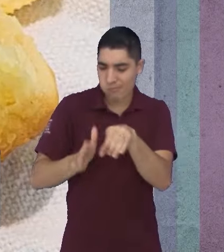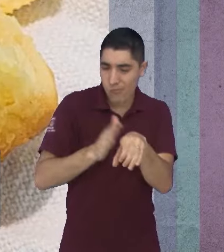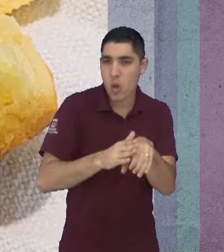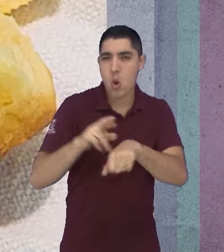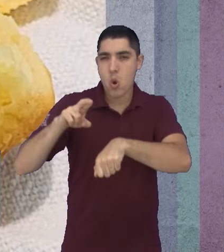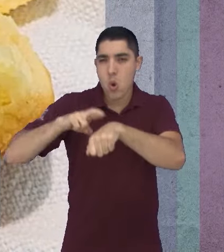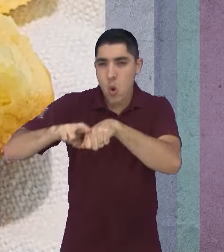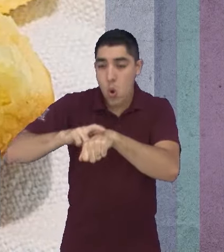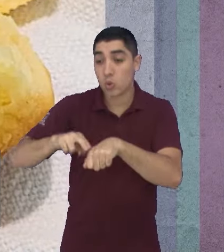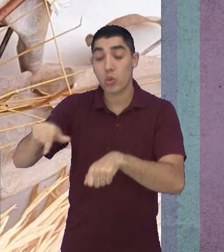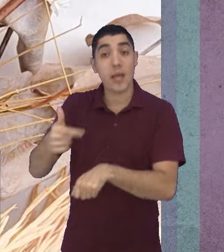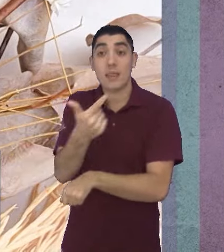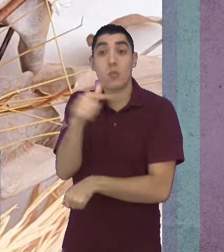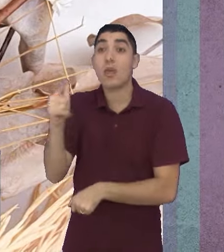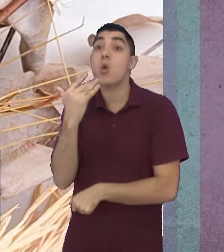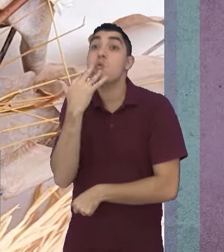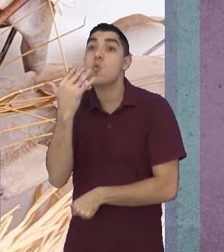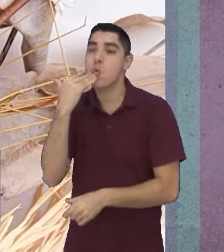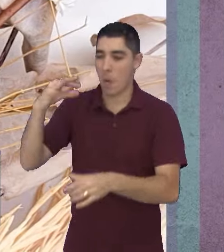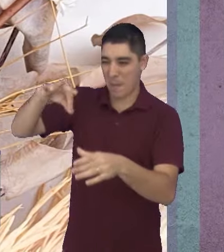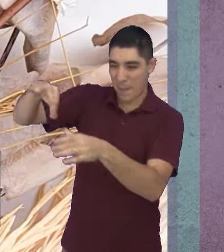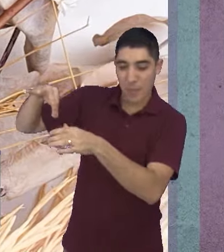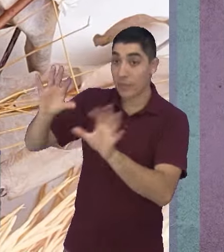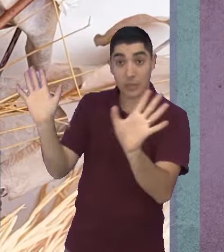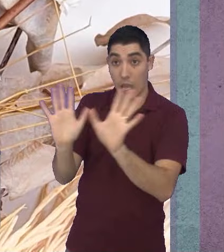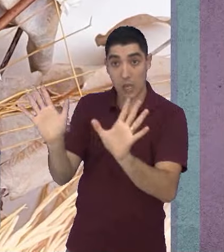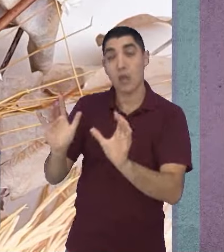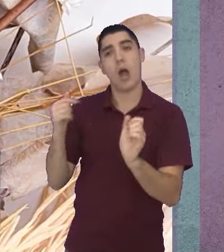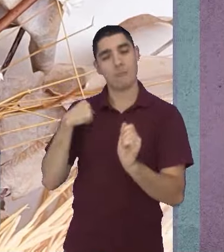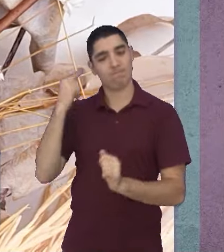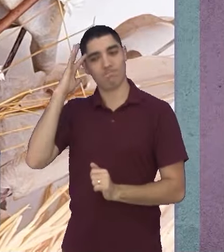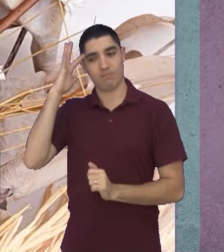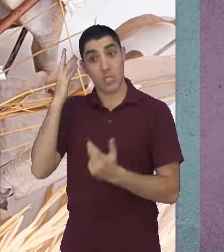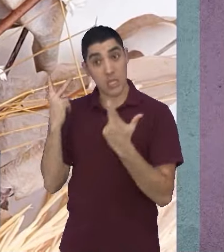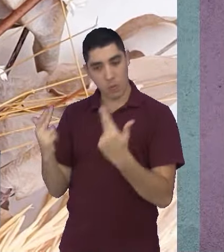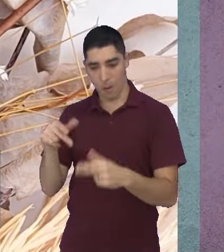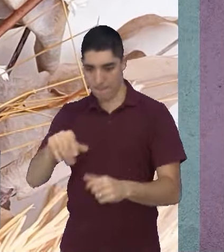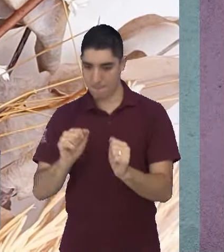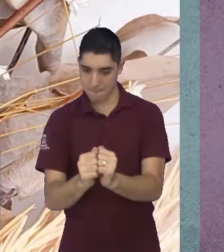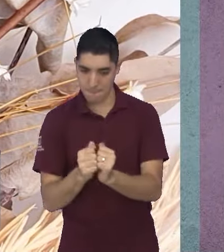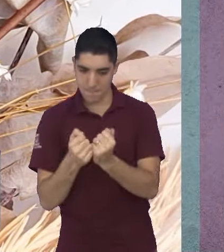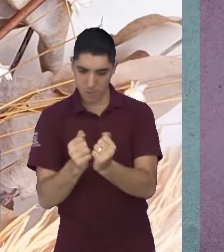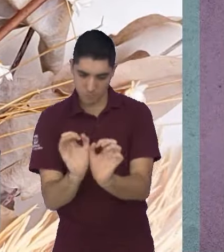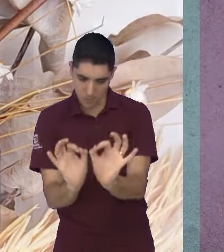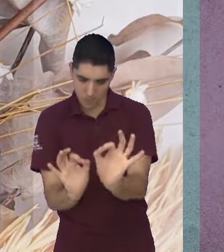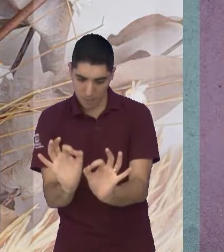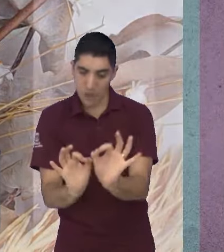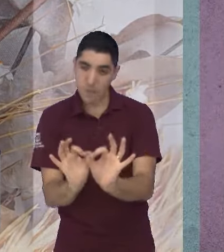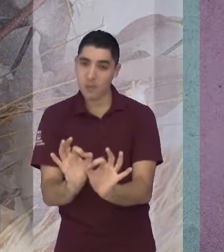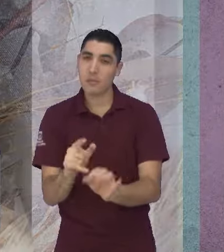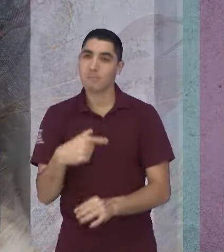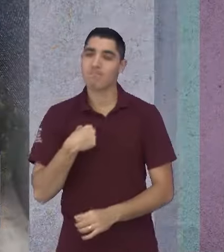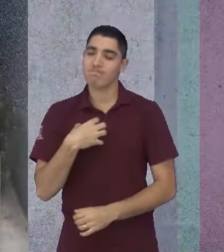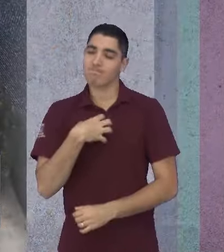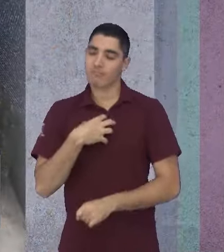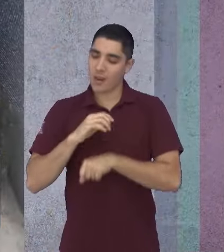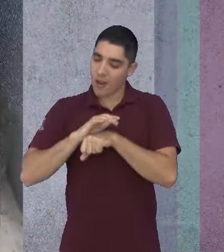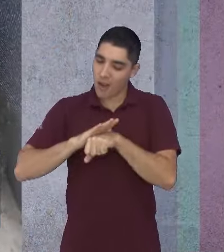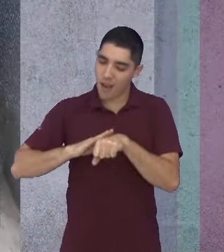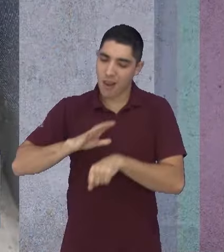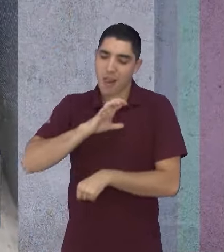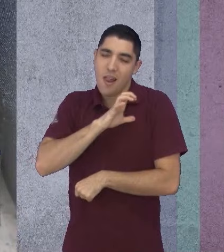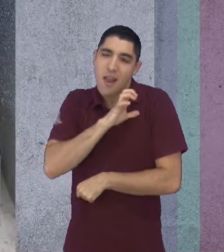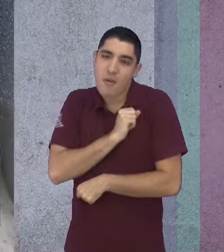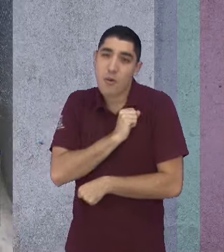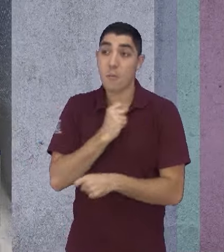corantes e não têm aditivos dentro do pão e vender com essa forma de afetividade, carinho e amor pra ter outras